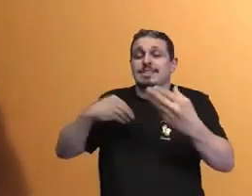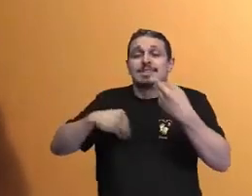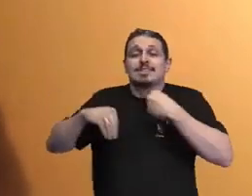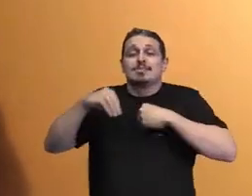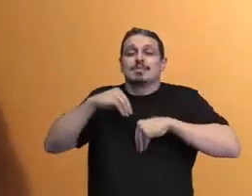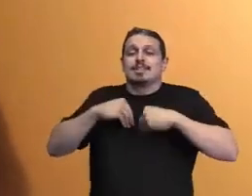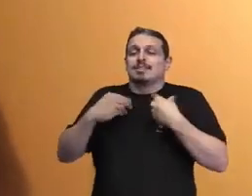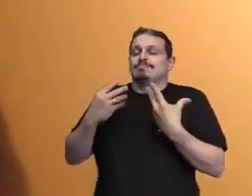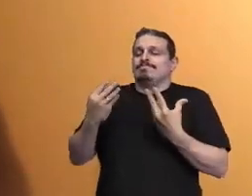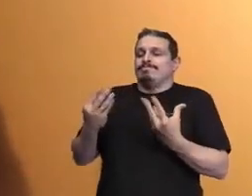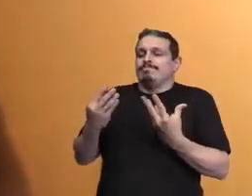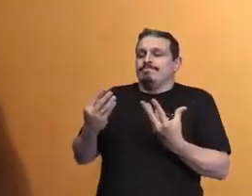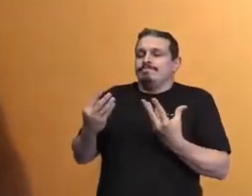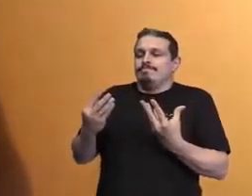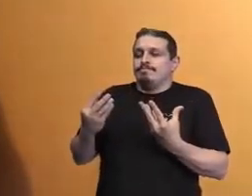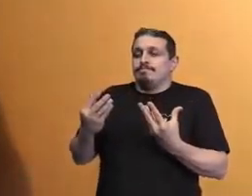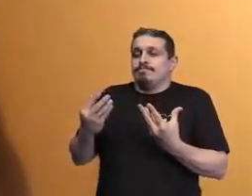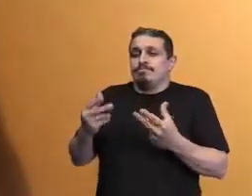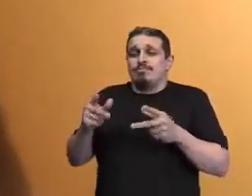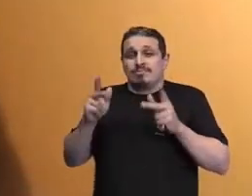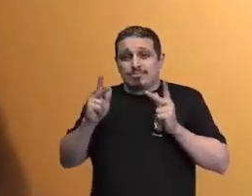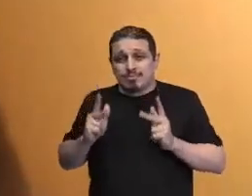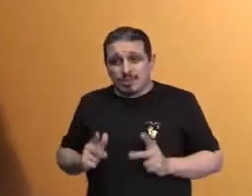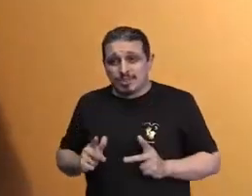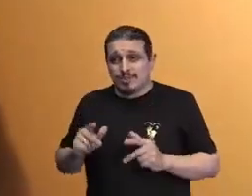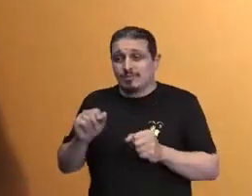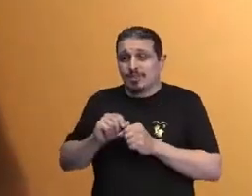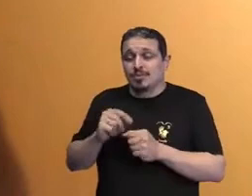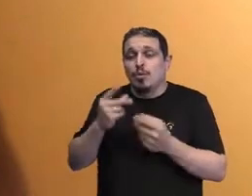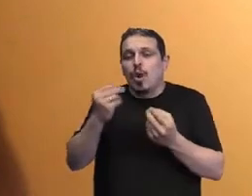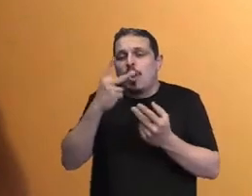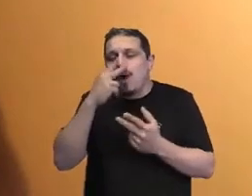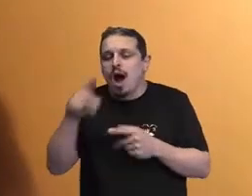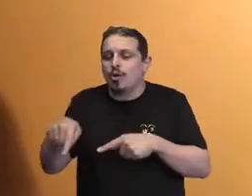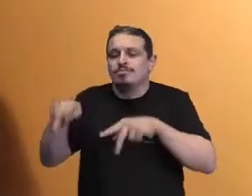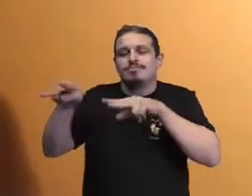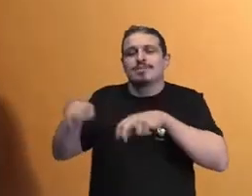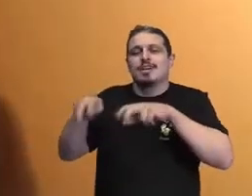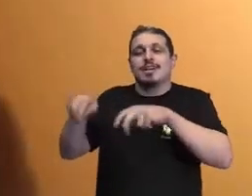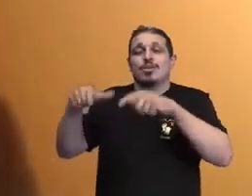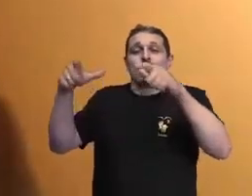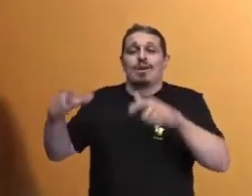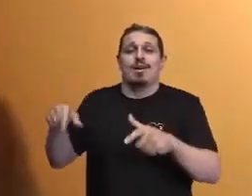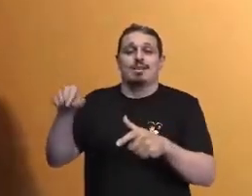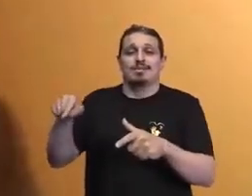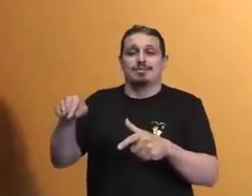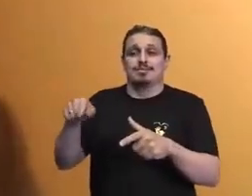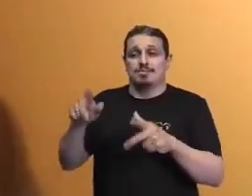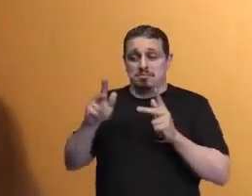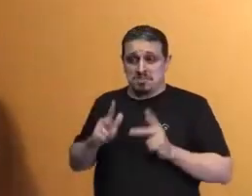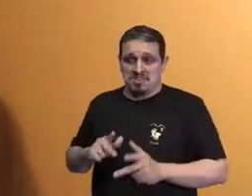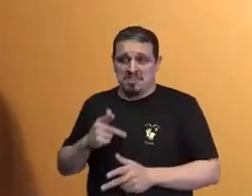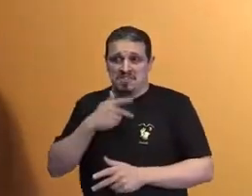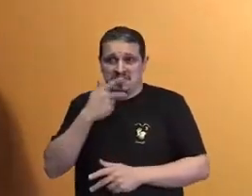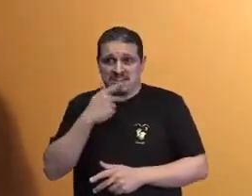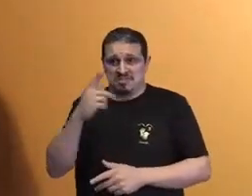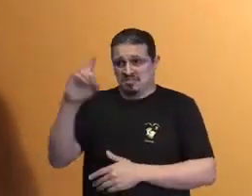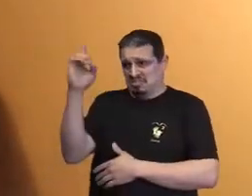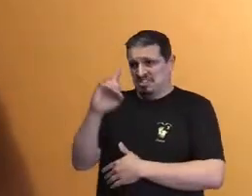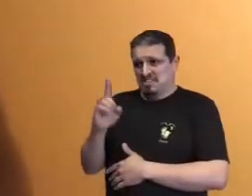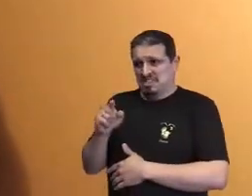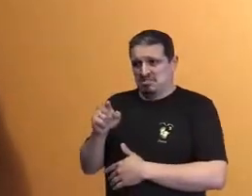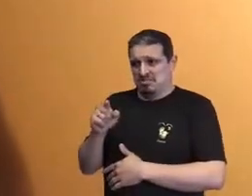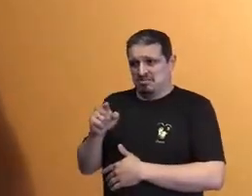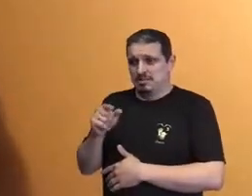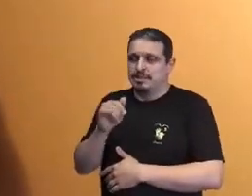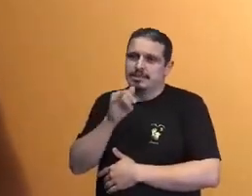uma ação que não seja meramente representativa de algo cosmético, em que a nossa participação, o nosso